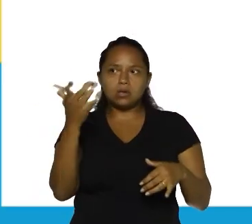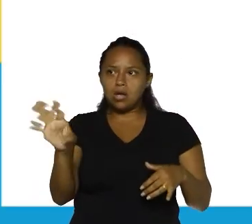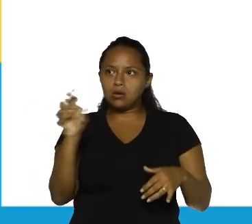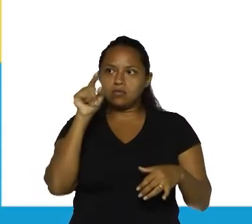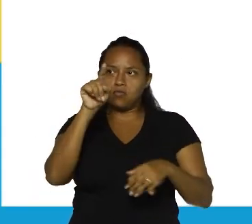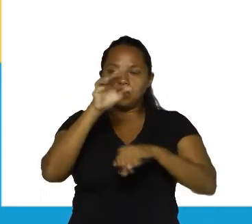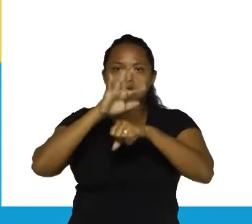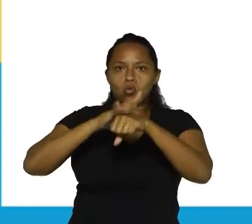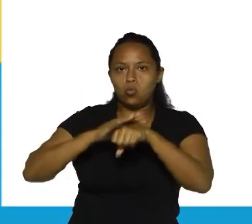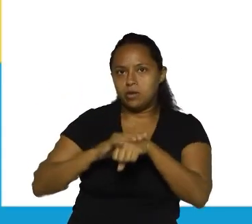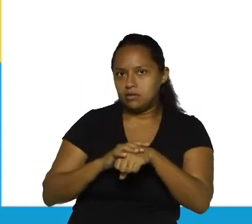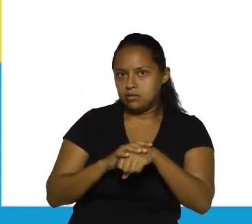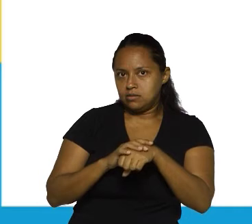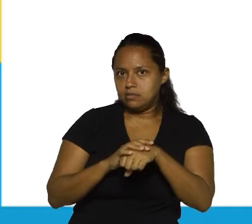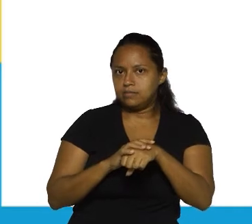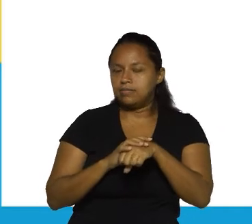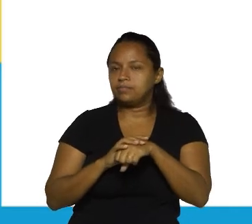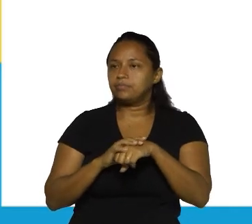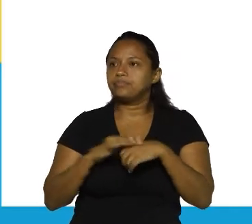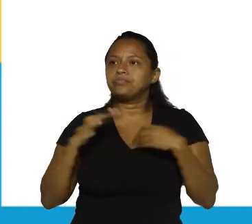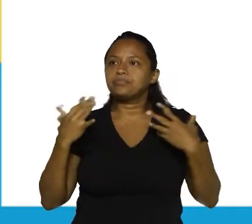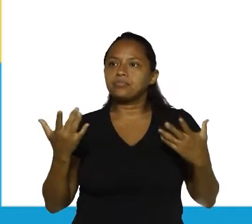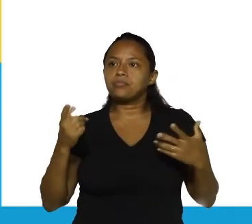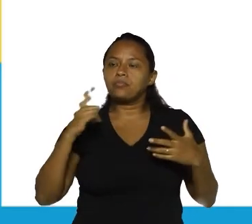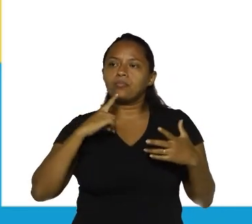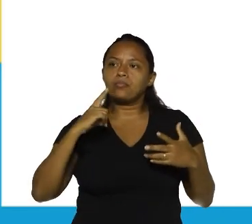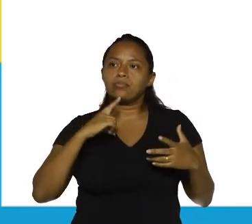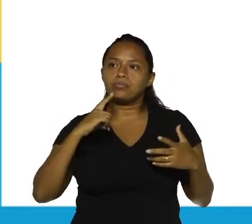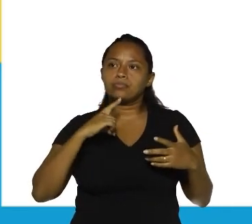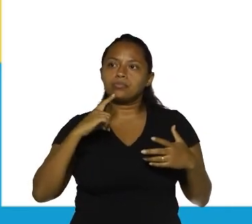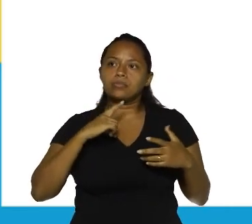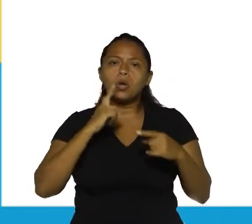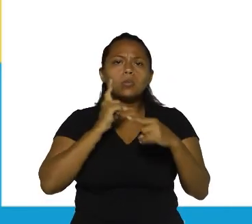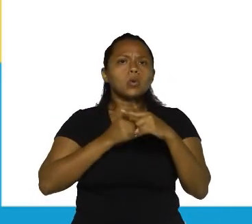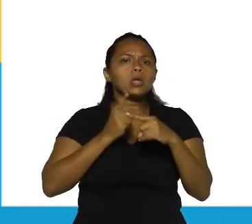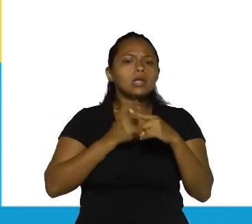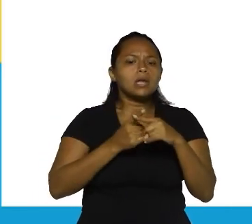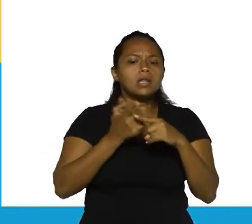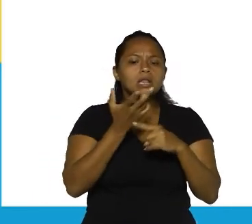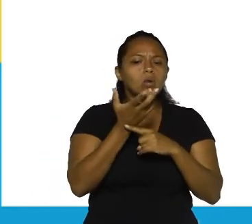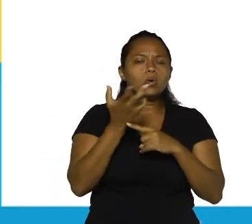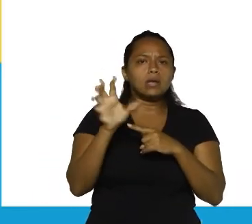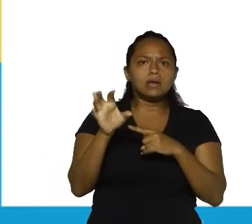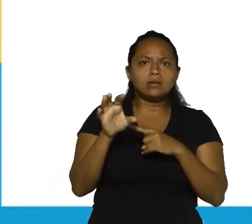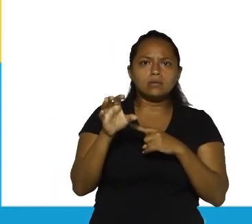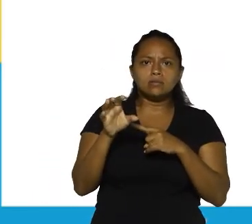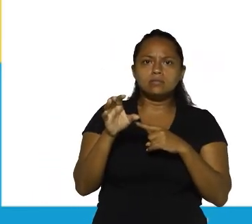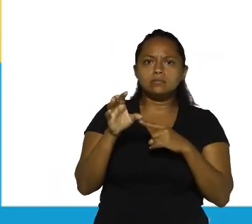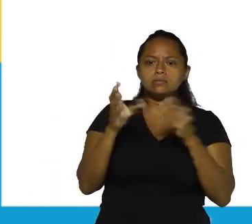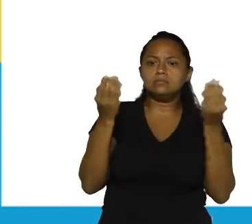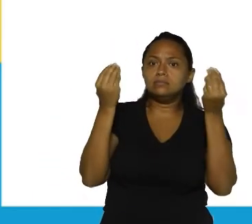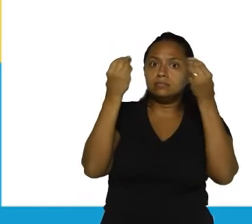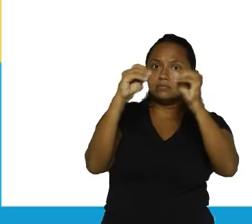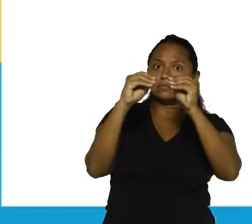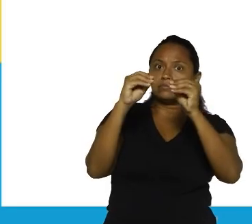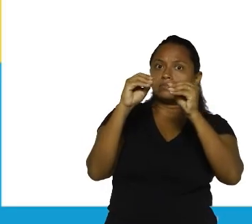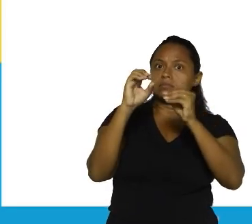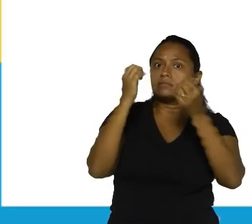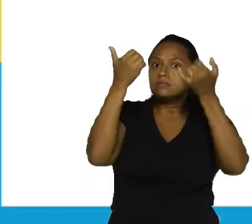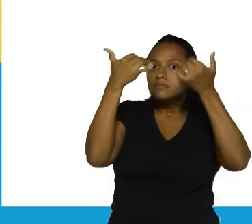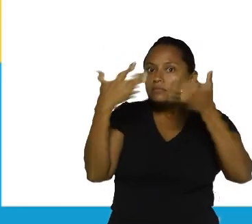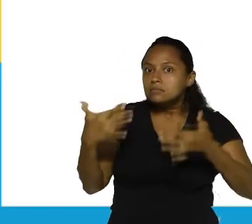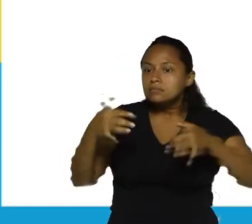adoeça, né? Então, nós temos aqui o porquê introduzindo uma oração explicativa,